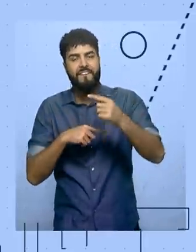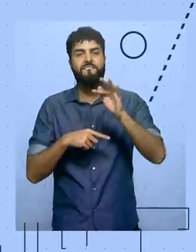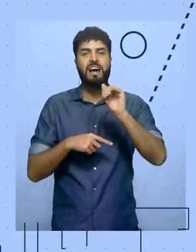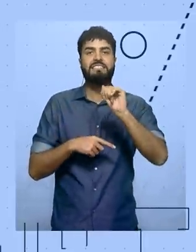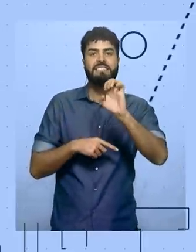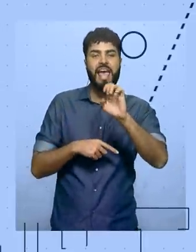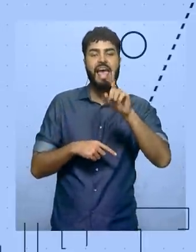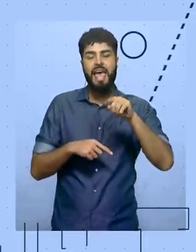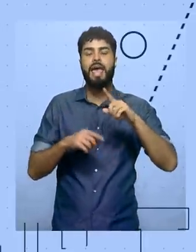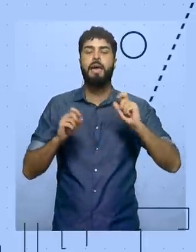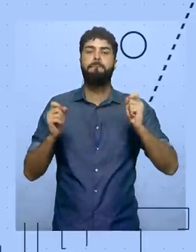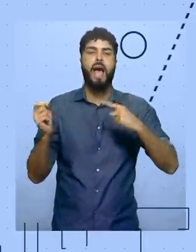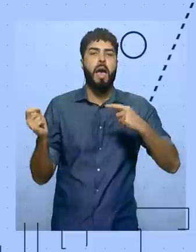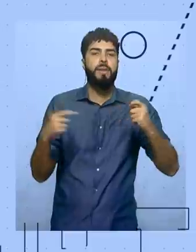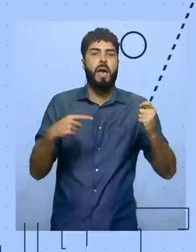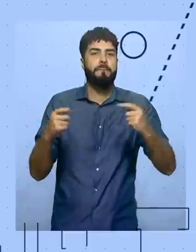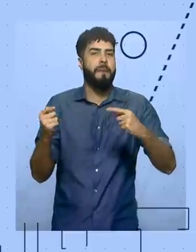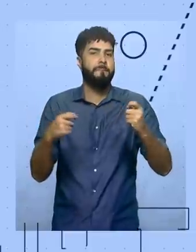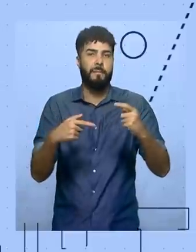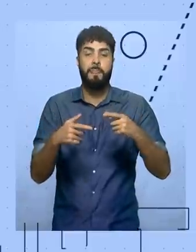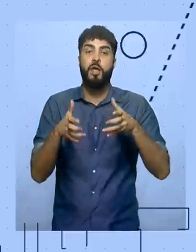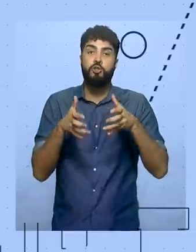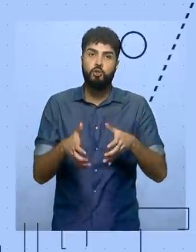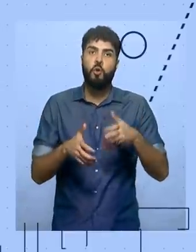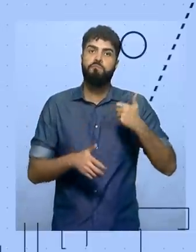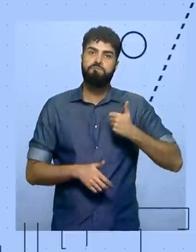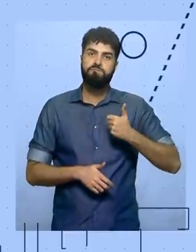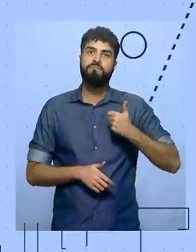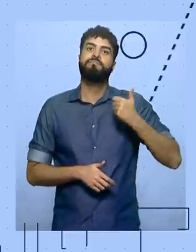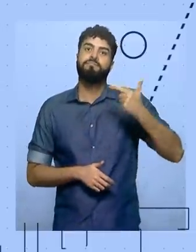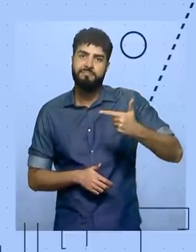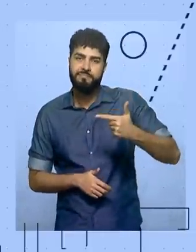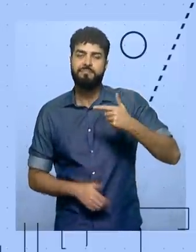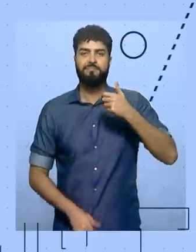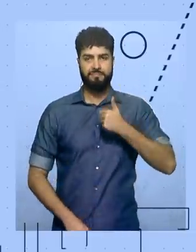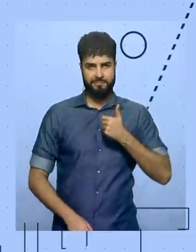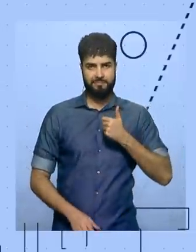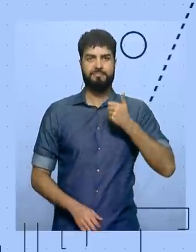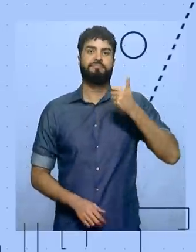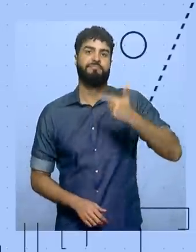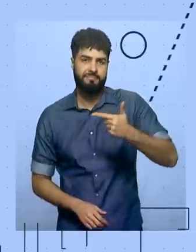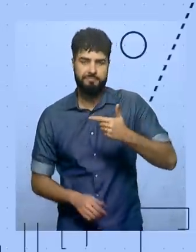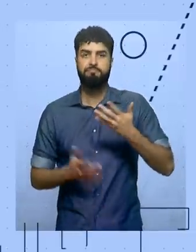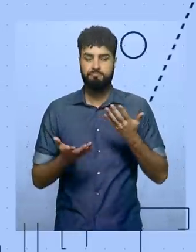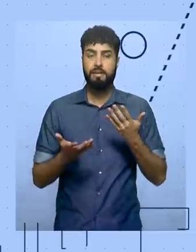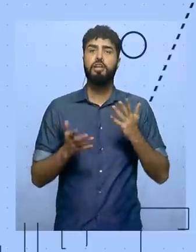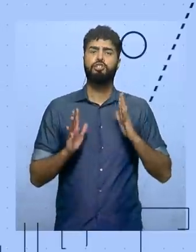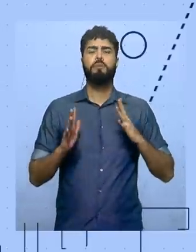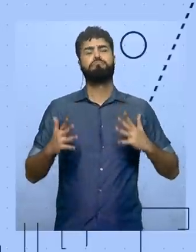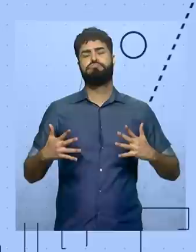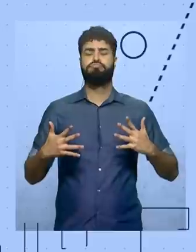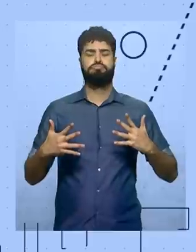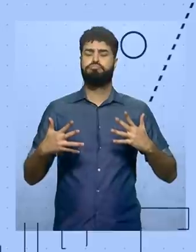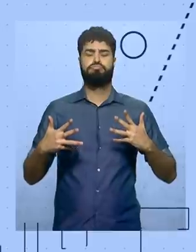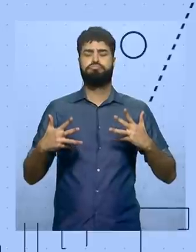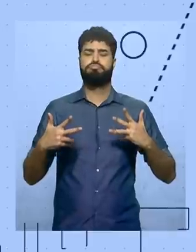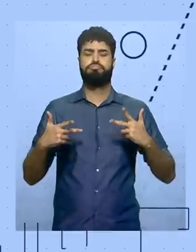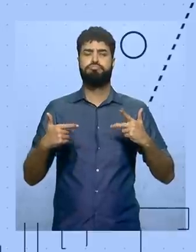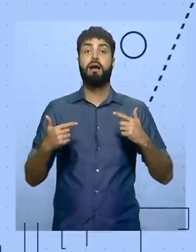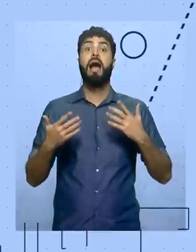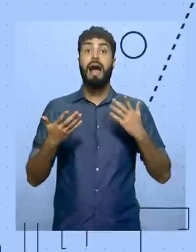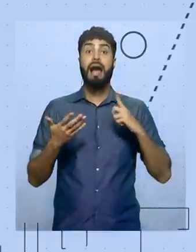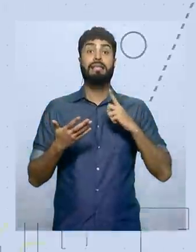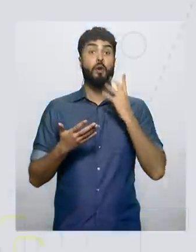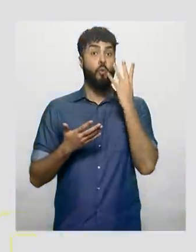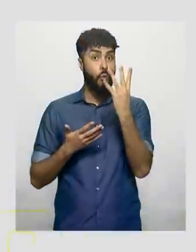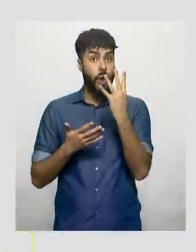Daí em diante, os times se enfrentam em jogos de ida e volta e os quatro últimos que restarem na disputa garantem o acesso à Série